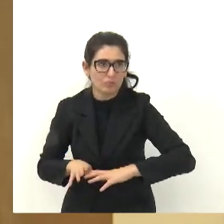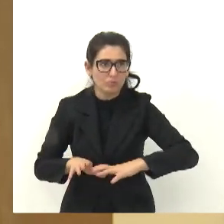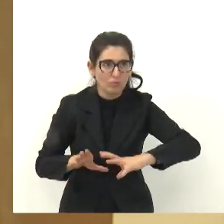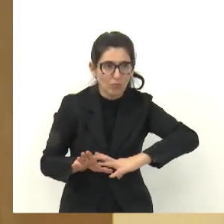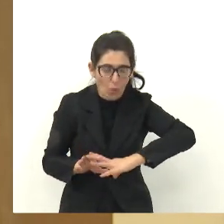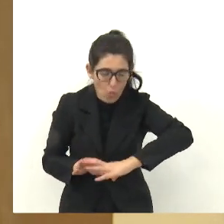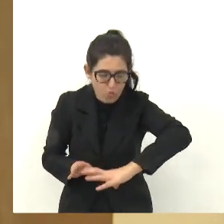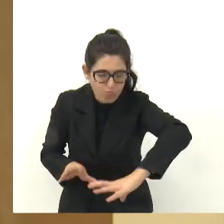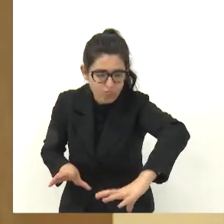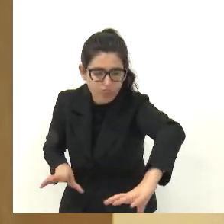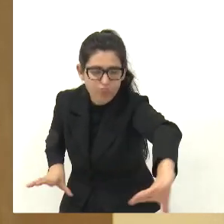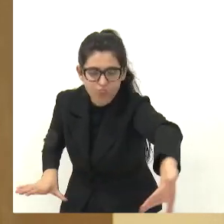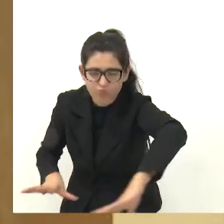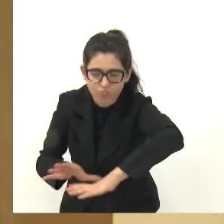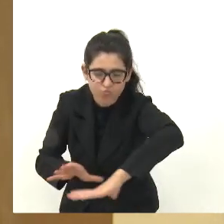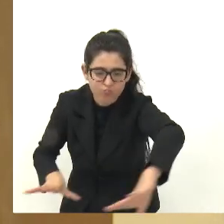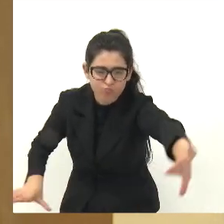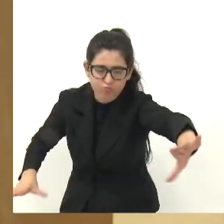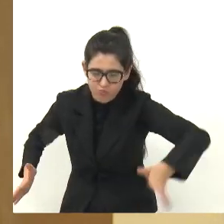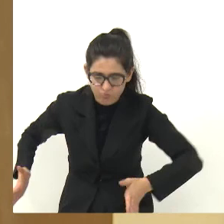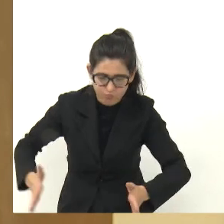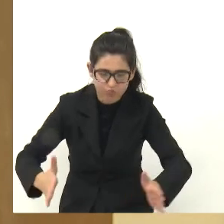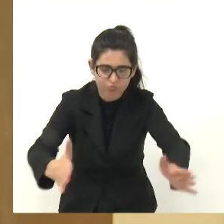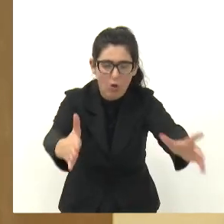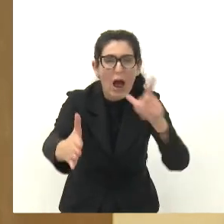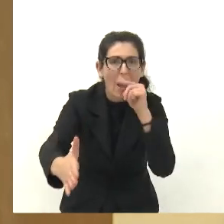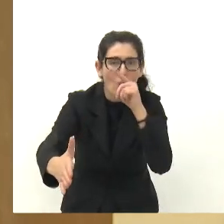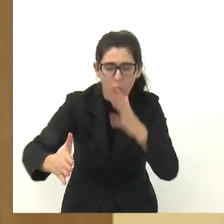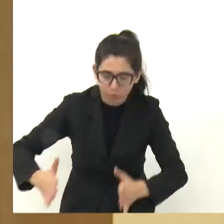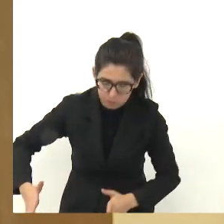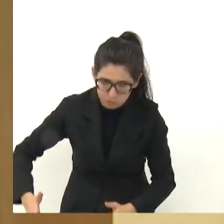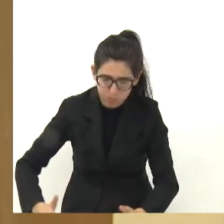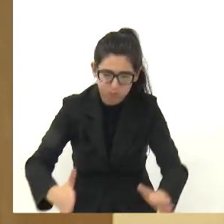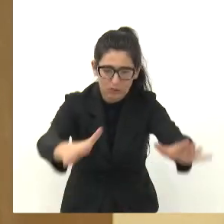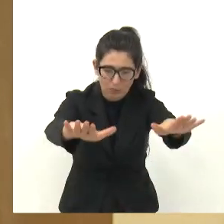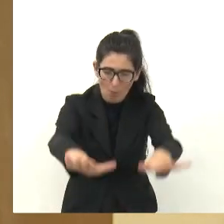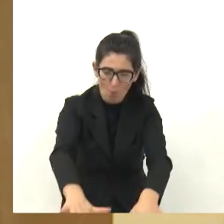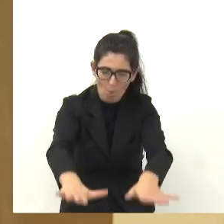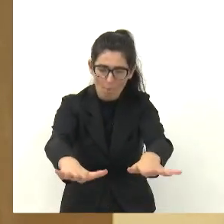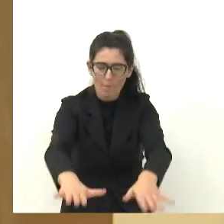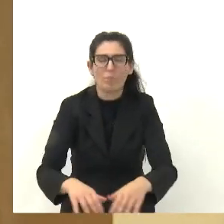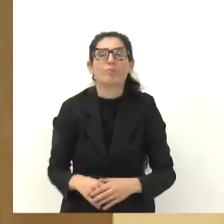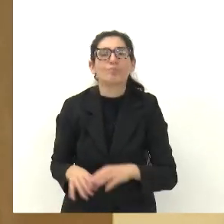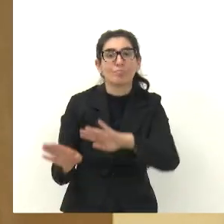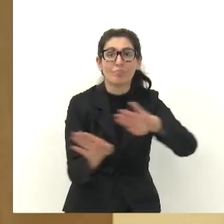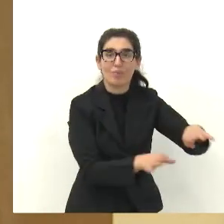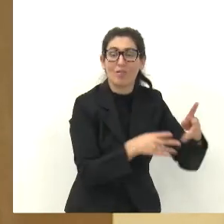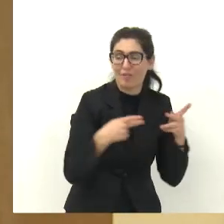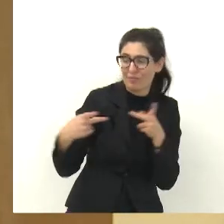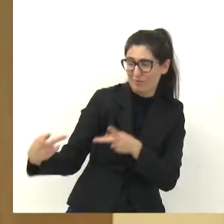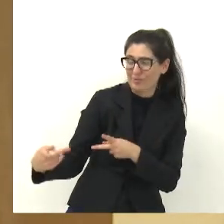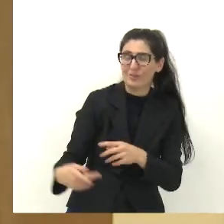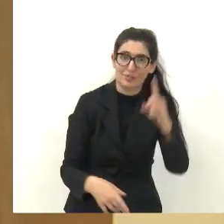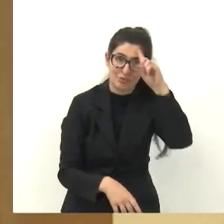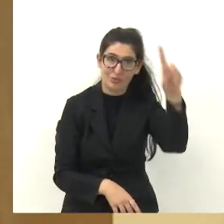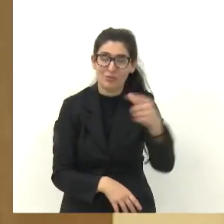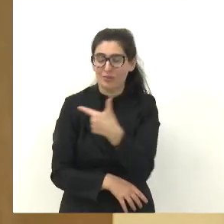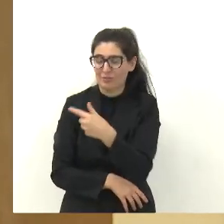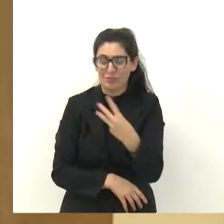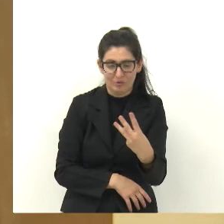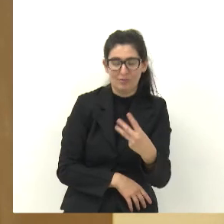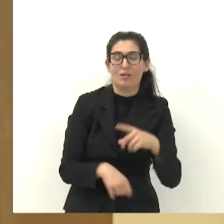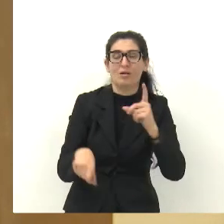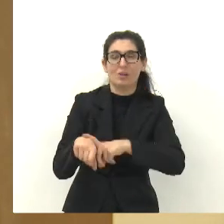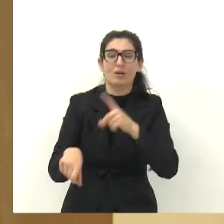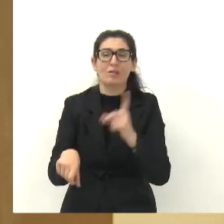Infra, meus parabéns para vocês. E quero fazer o convite, reforçar o convite do Paulino dos Condutores, no dia 23, às 14